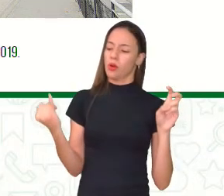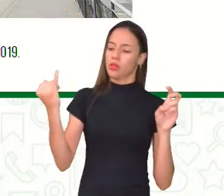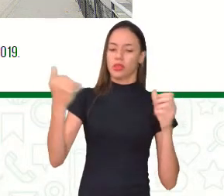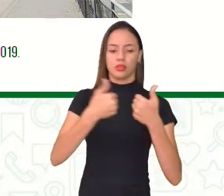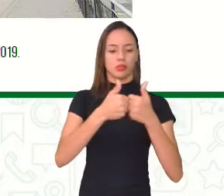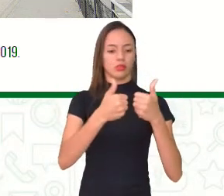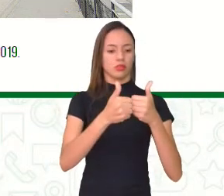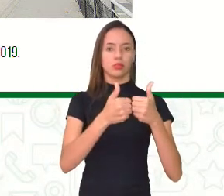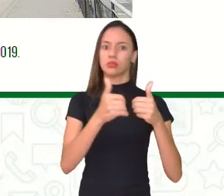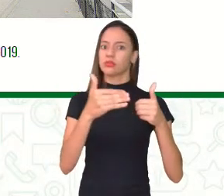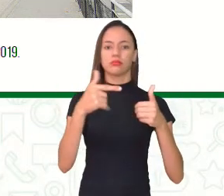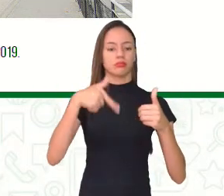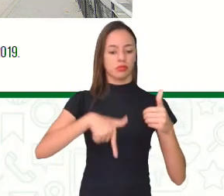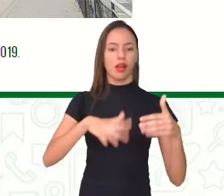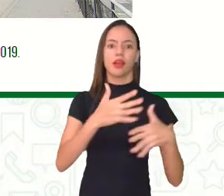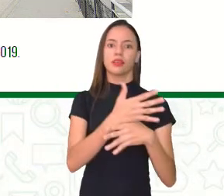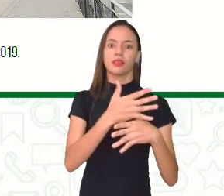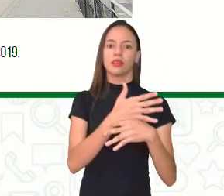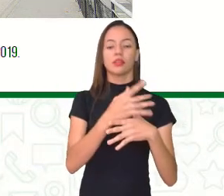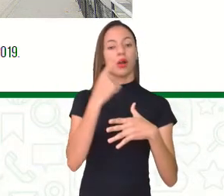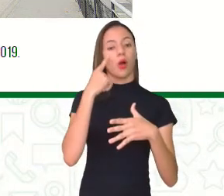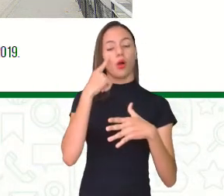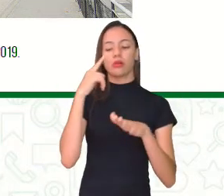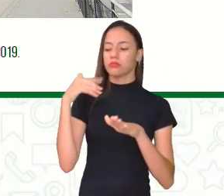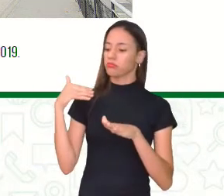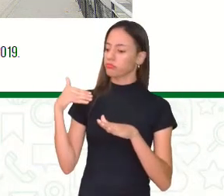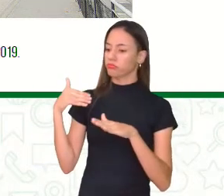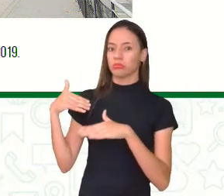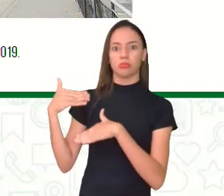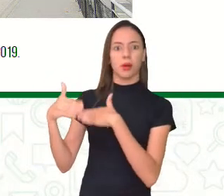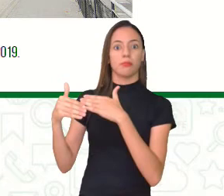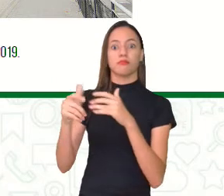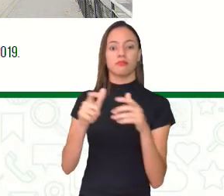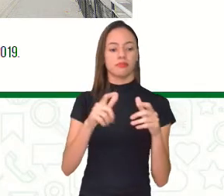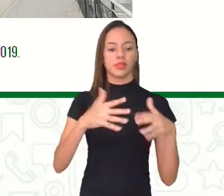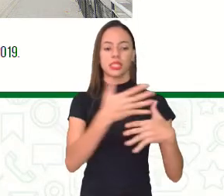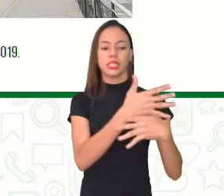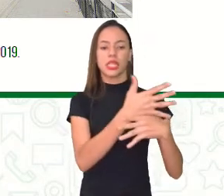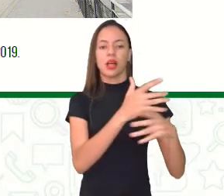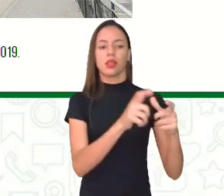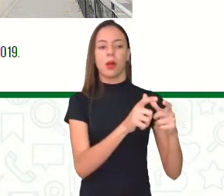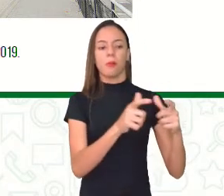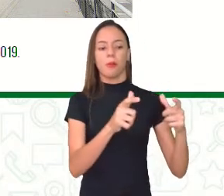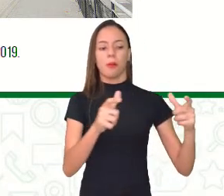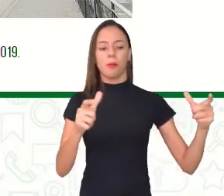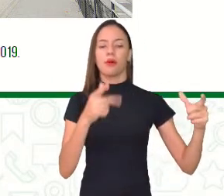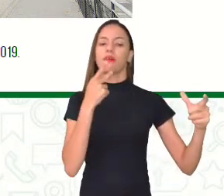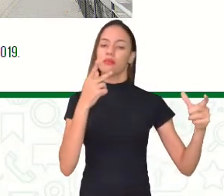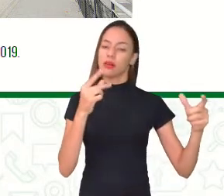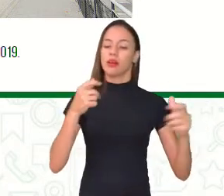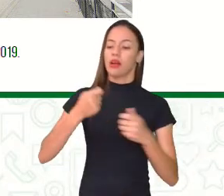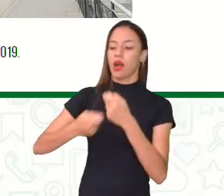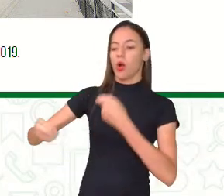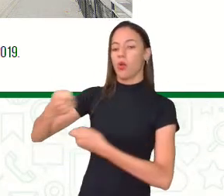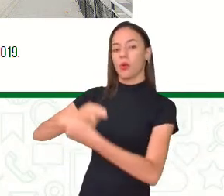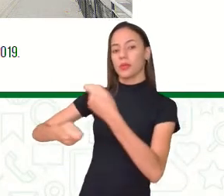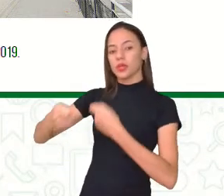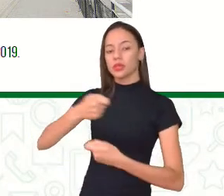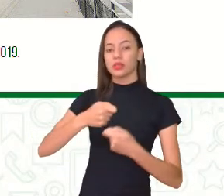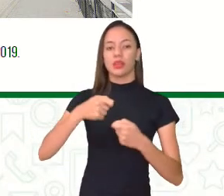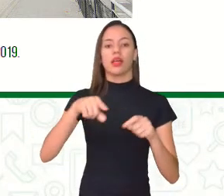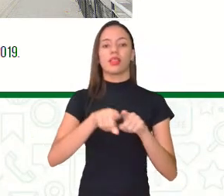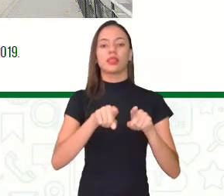urbano. É falar, gente, que teve um crescimento das cidades. É falar em economia, em mobilidade social,